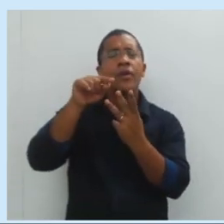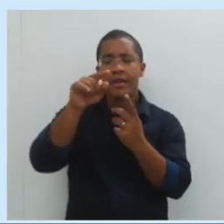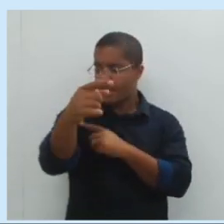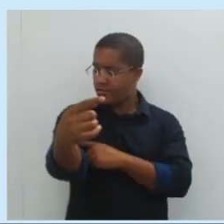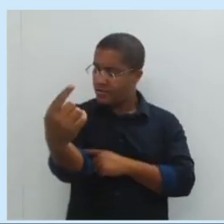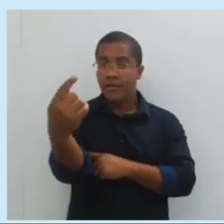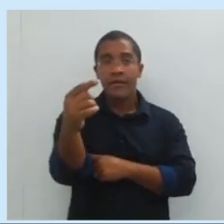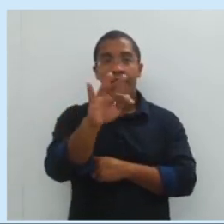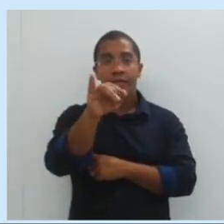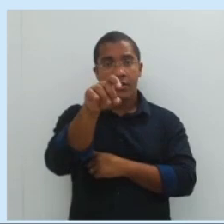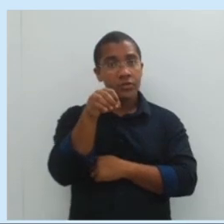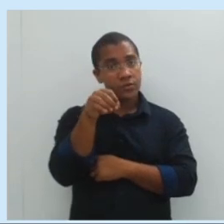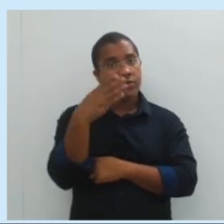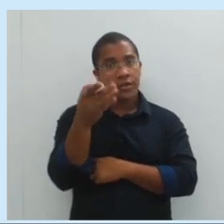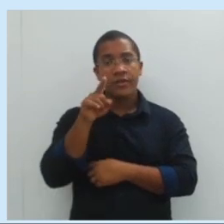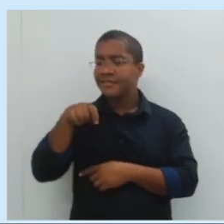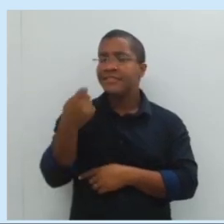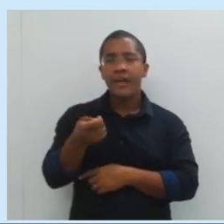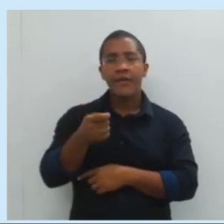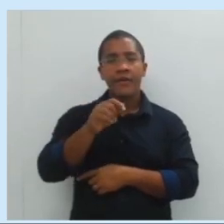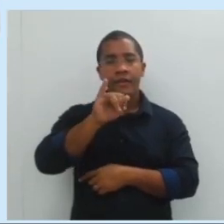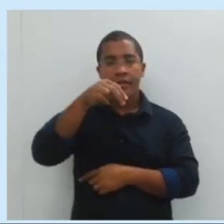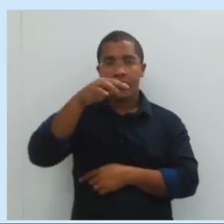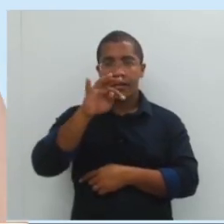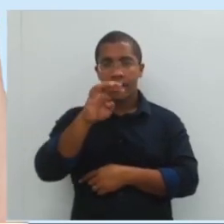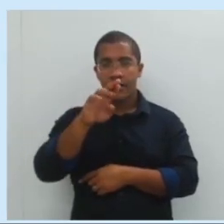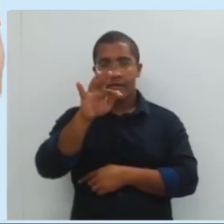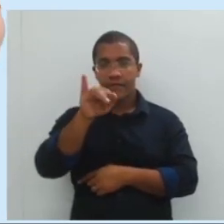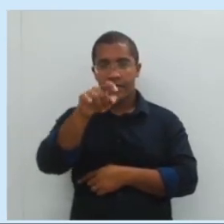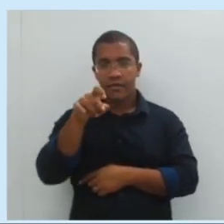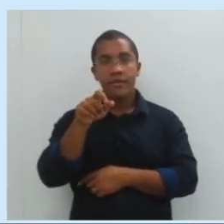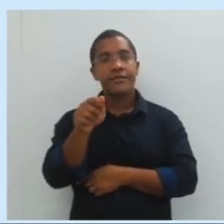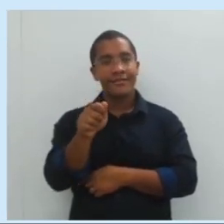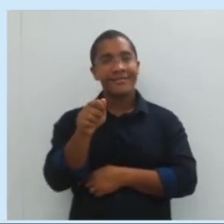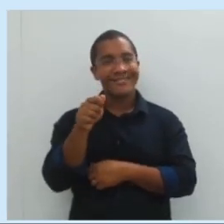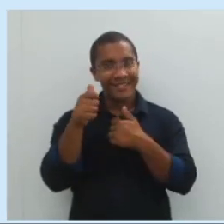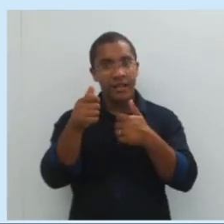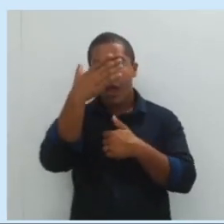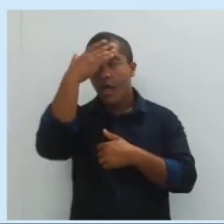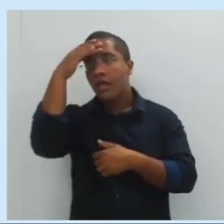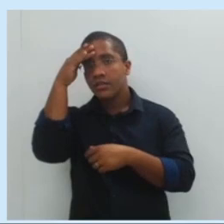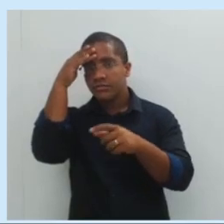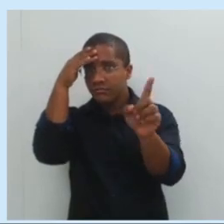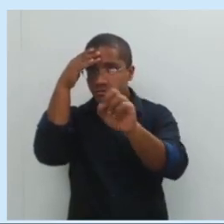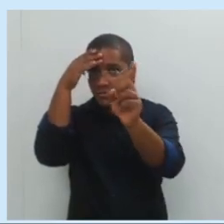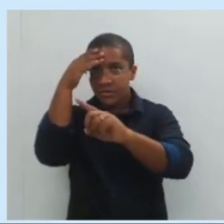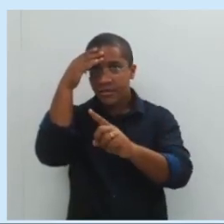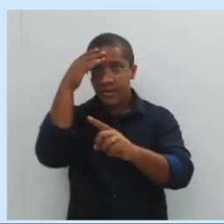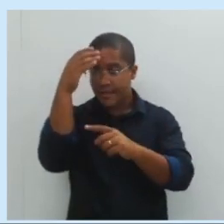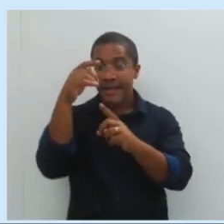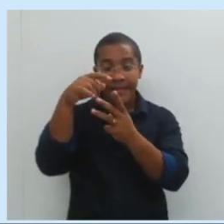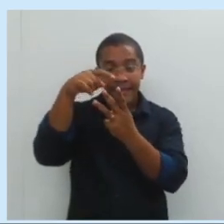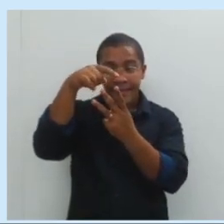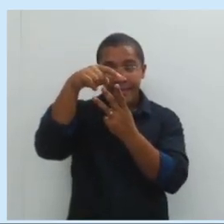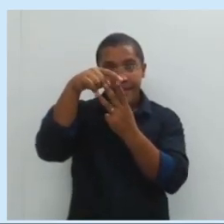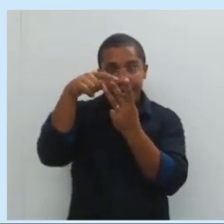essa alavanca é do tipo interfixa. Não esqueçam disso. Quem está